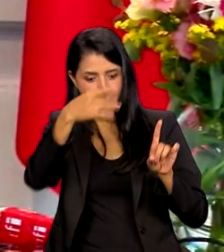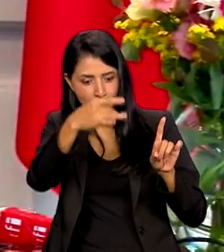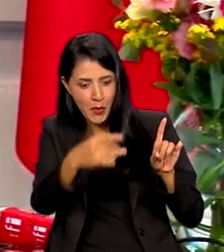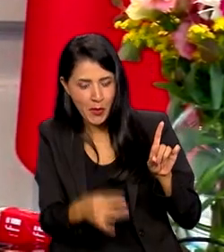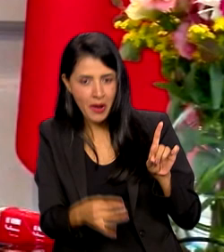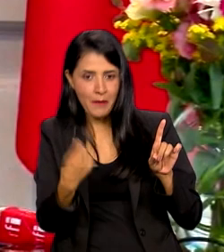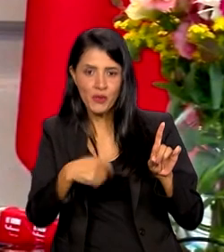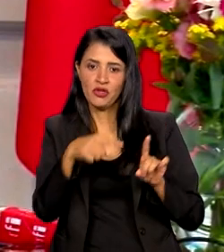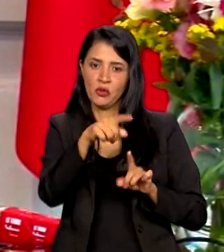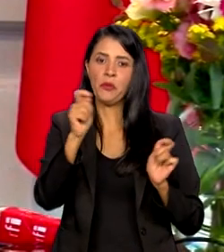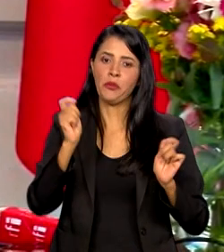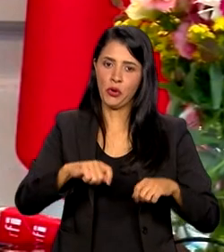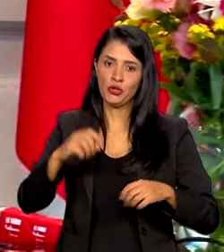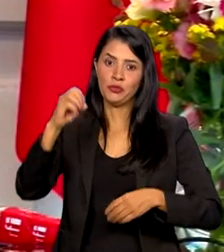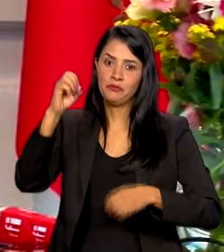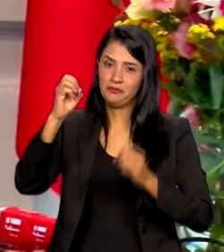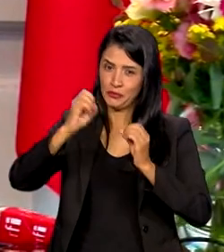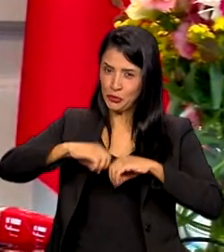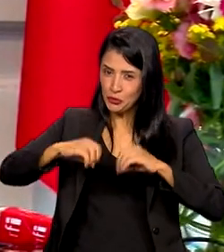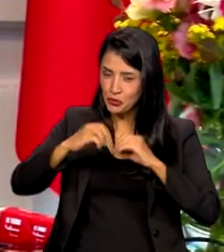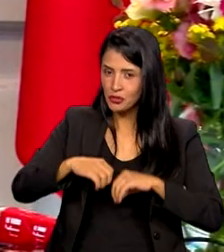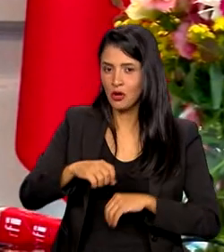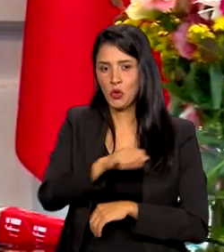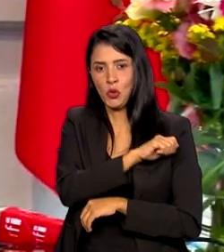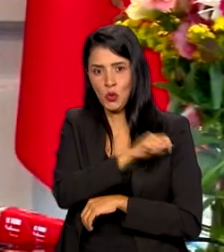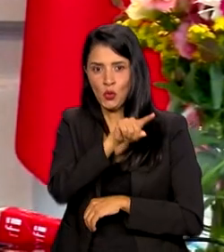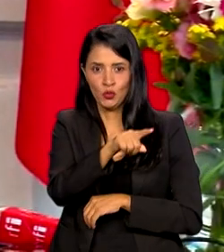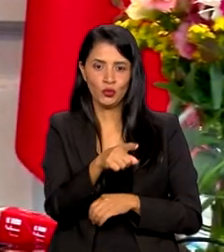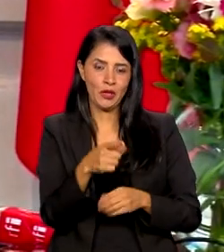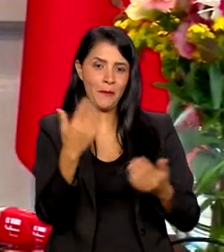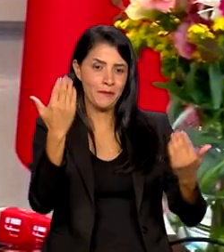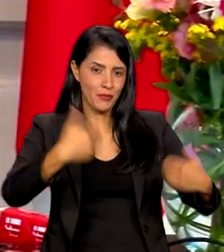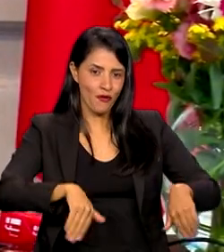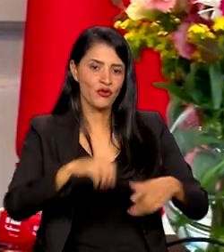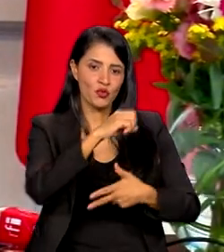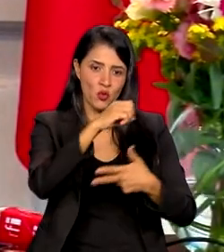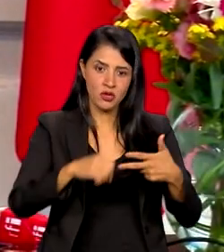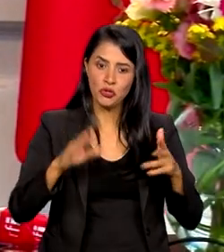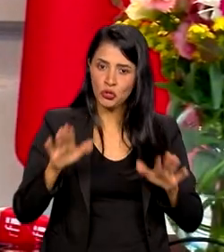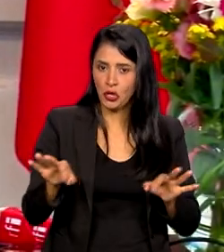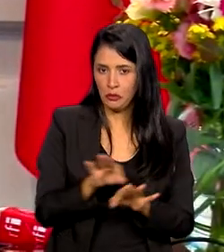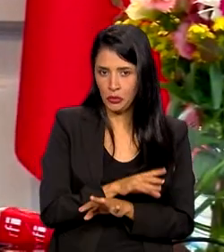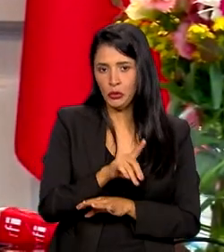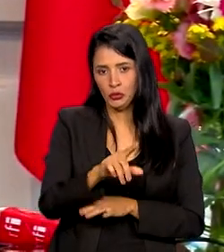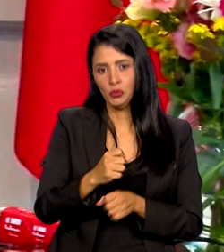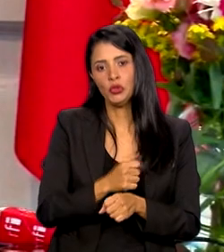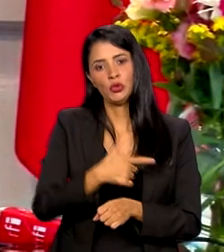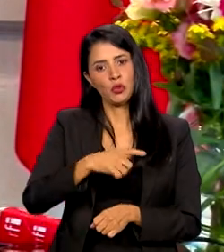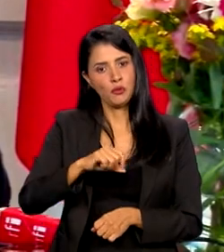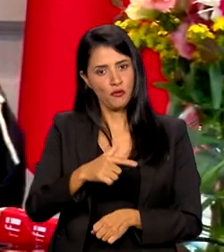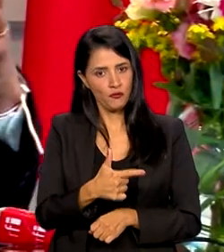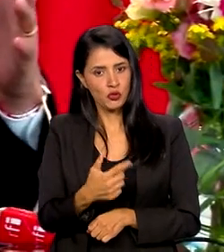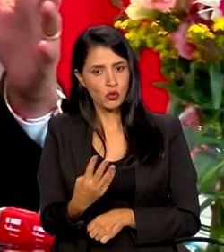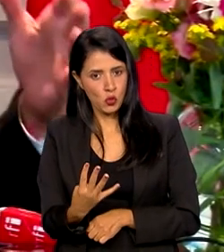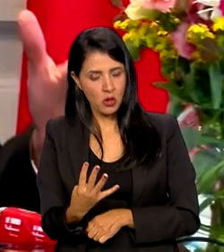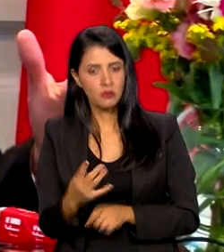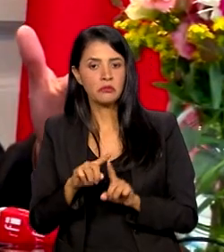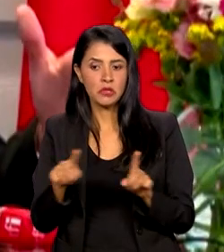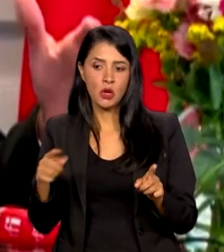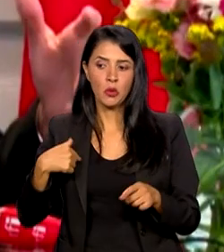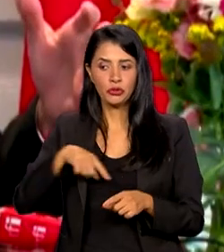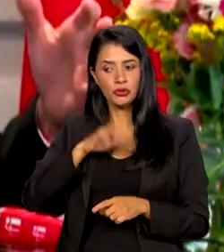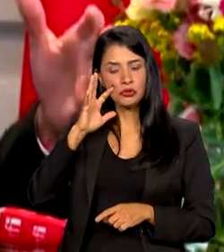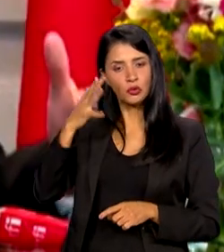os alunos na aplicação do Enem, que já estava previsto para 2024. Então, a nossa decisão foi abrir uma consulta